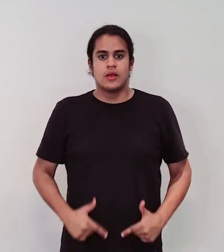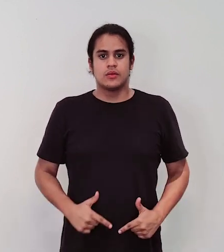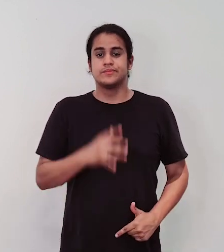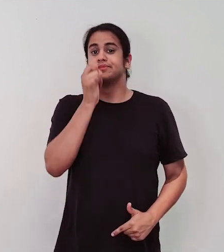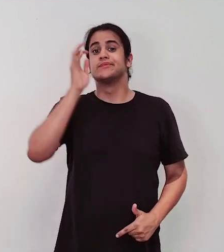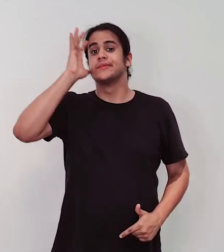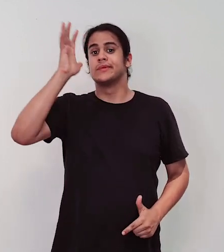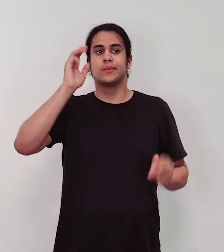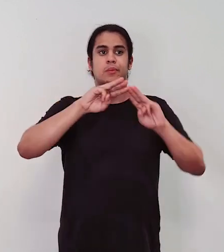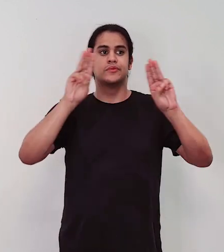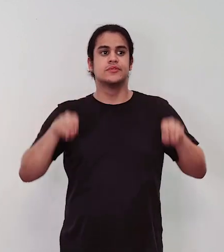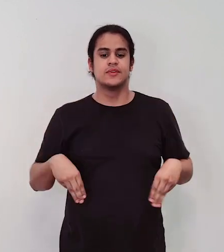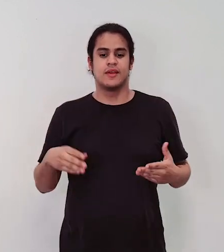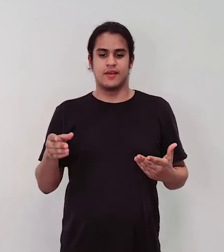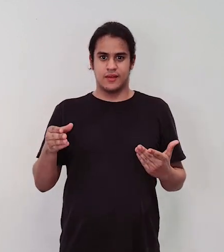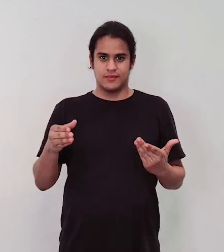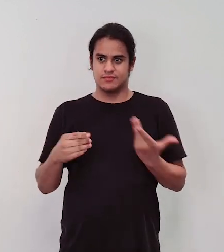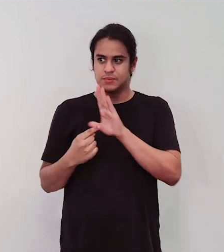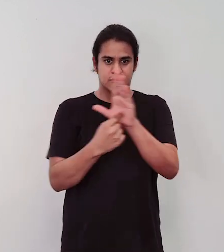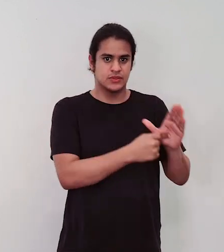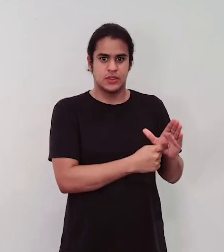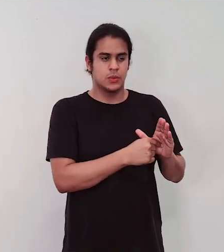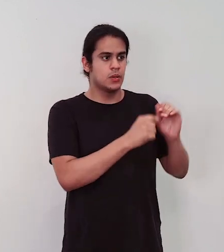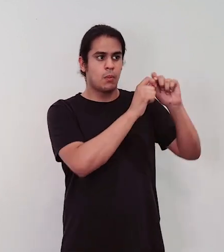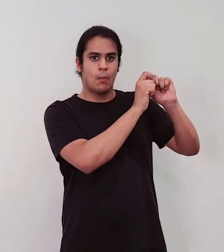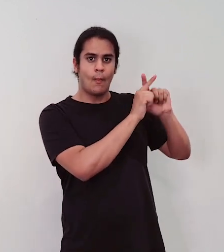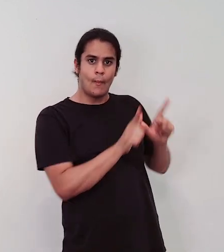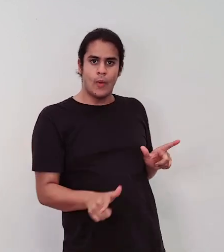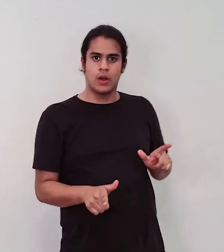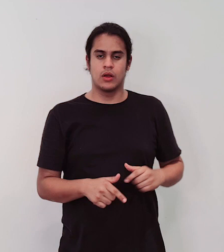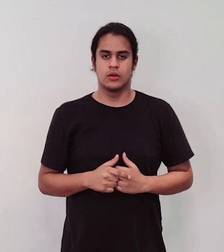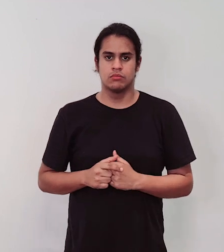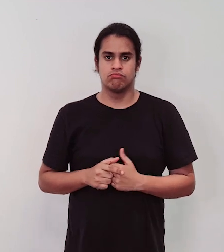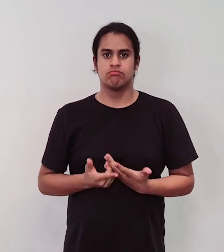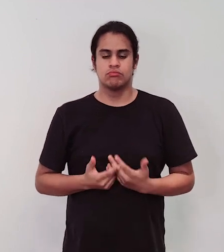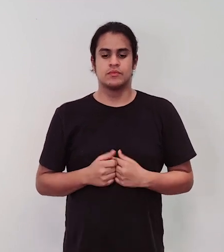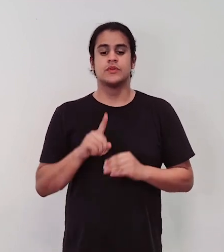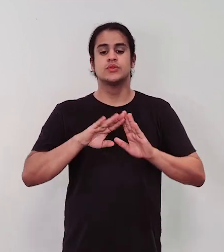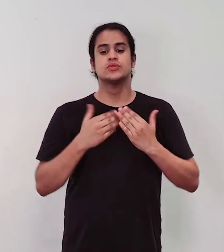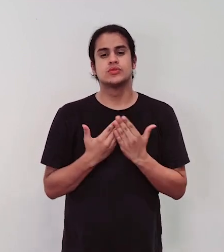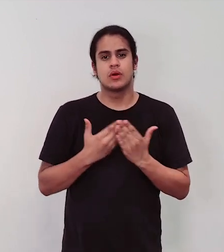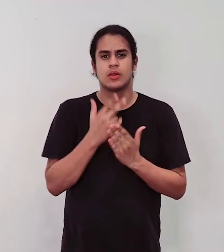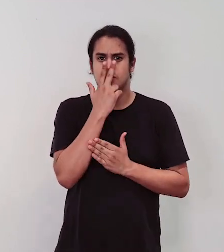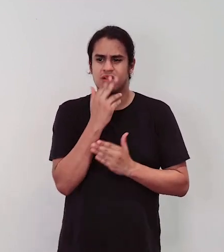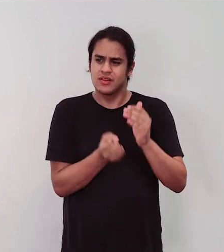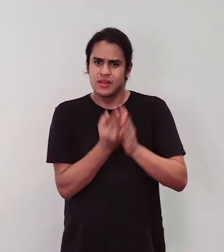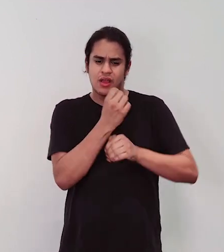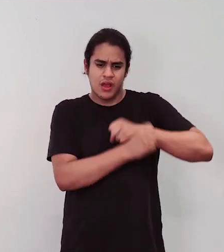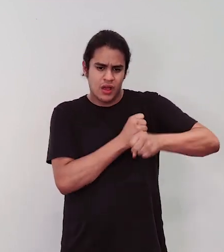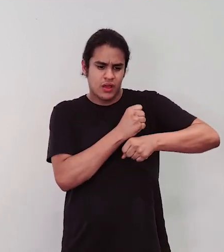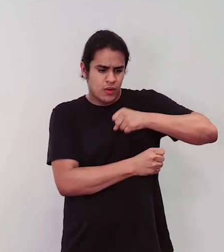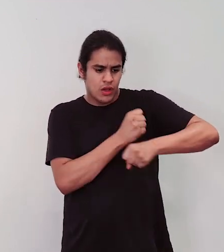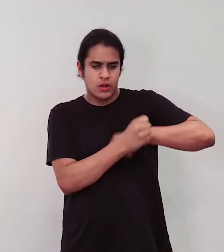expositivo, com aquela parede branca vazia, no caso, uma parede cinza aqui, mas, como a escola produz muita coisa ao longo do ano, que é